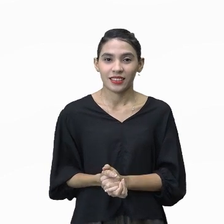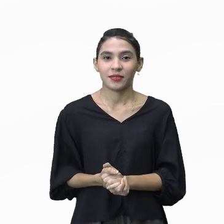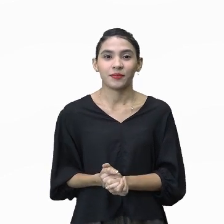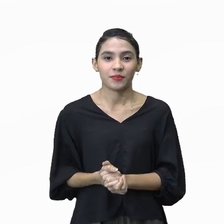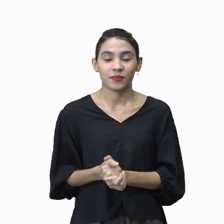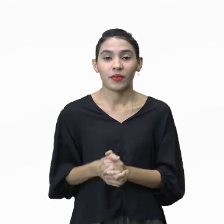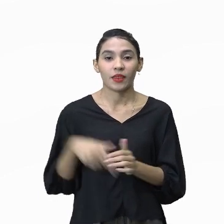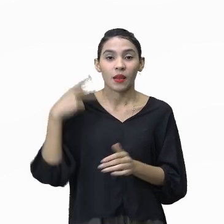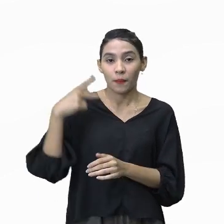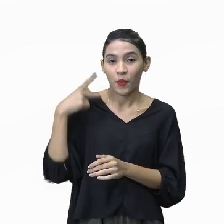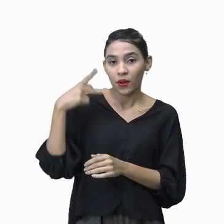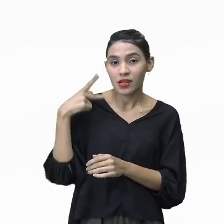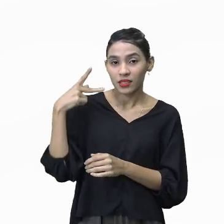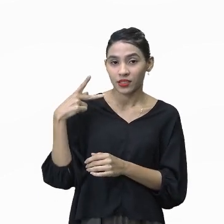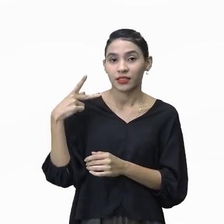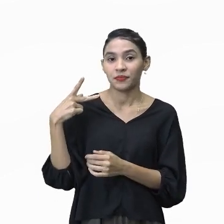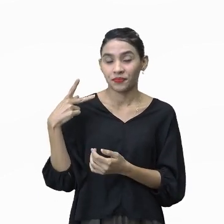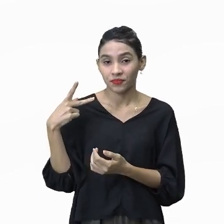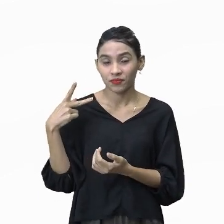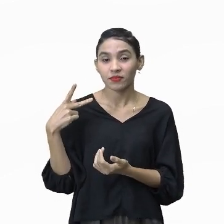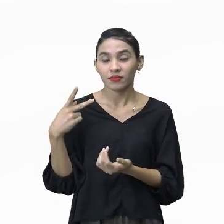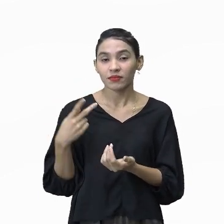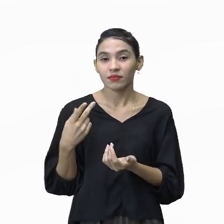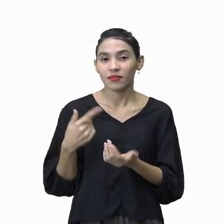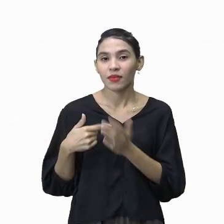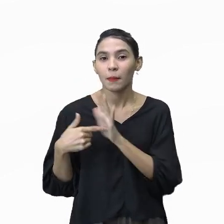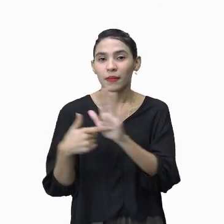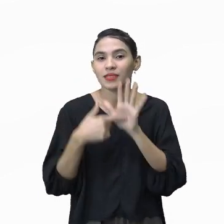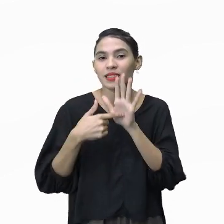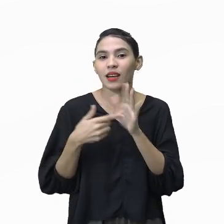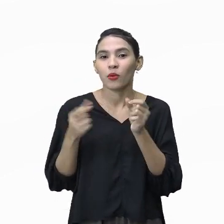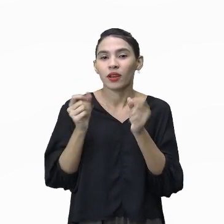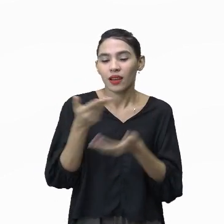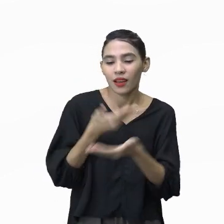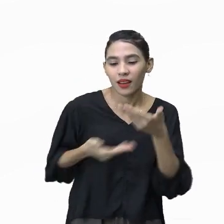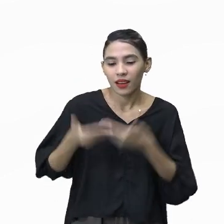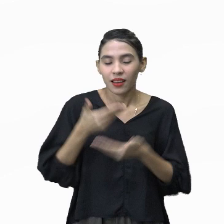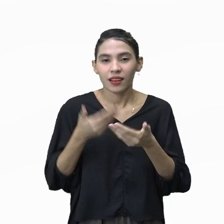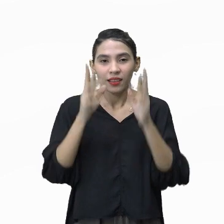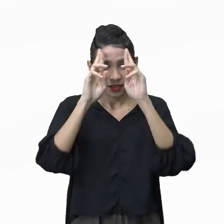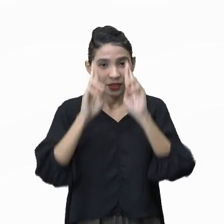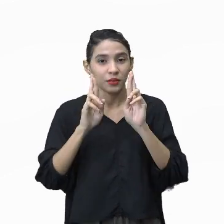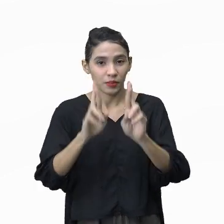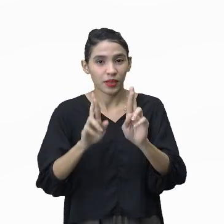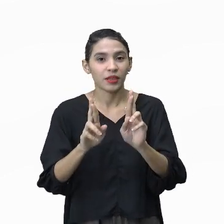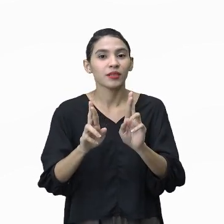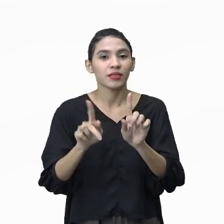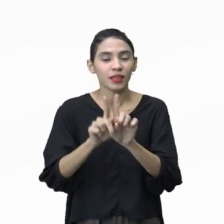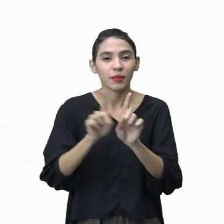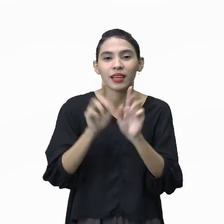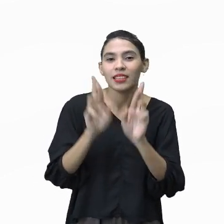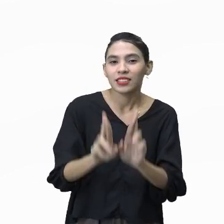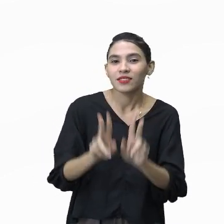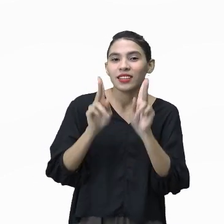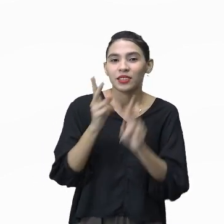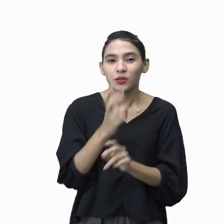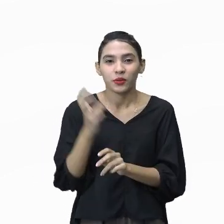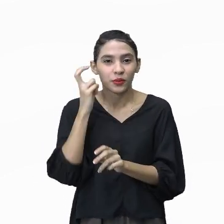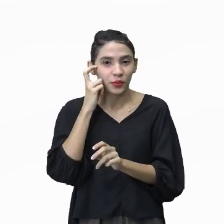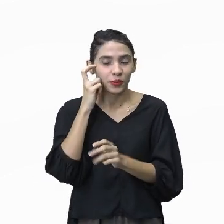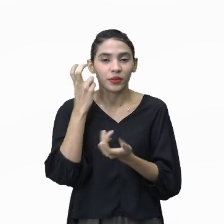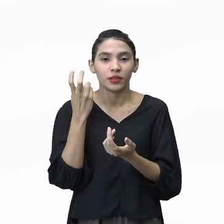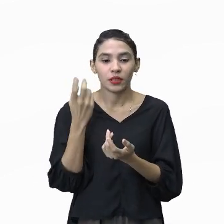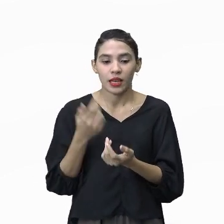dessas políticas que vão, vão, vão trazer a interação, a compreensão e o respeito das diferentes culturas,